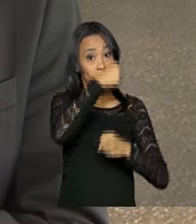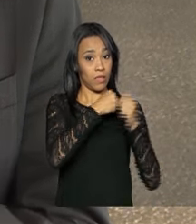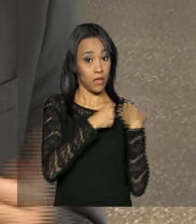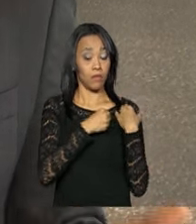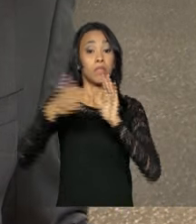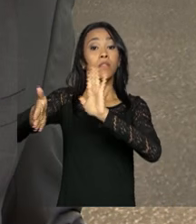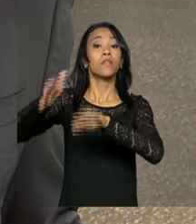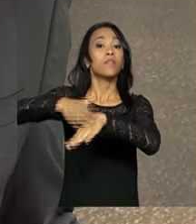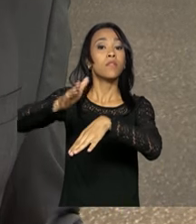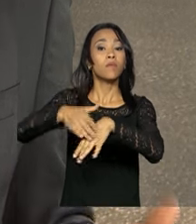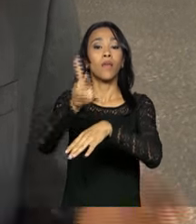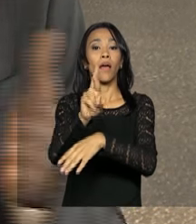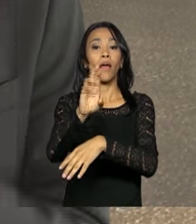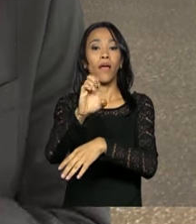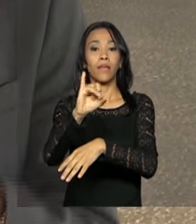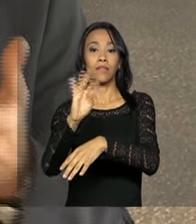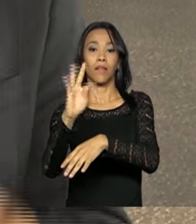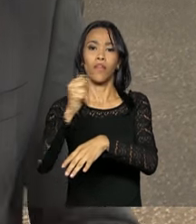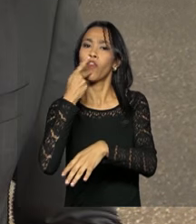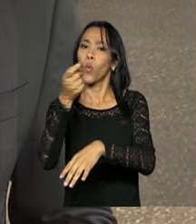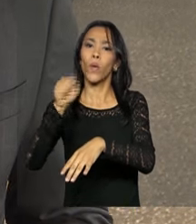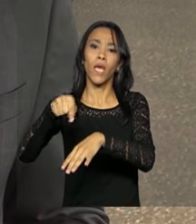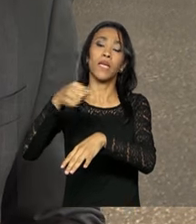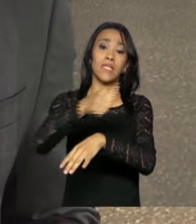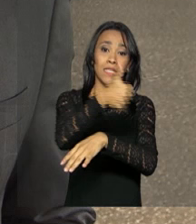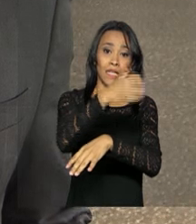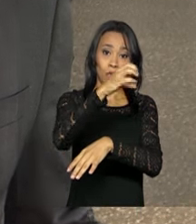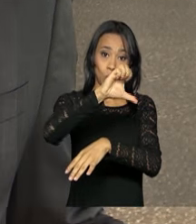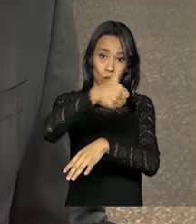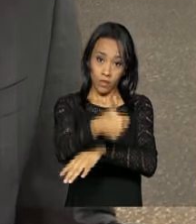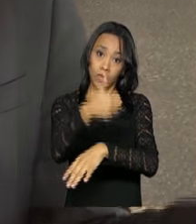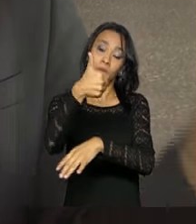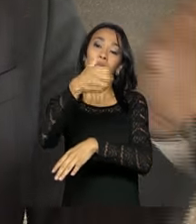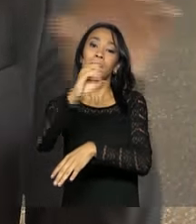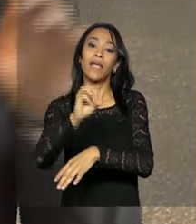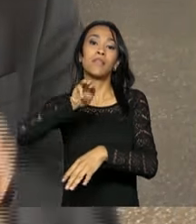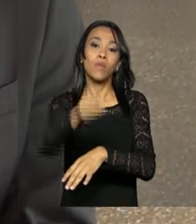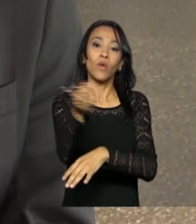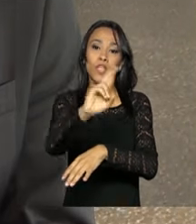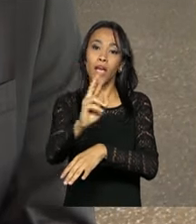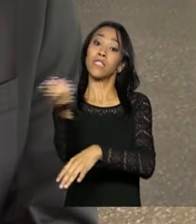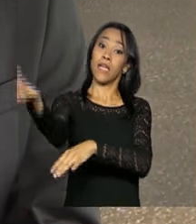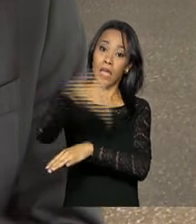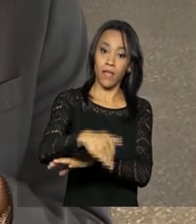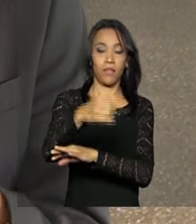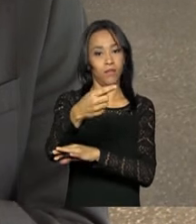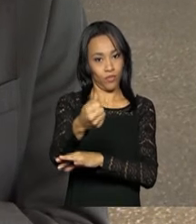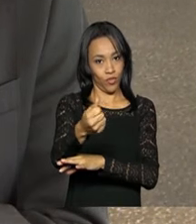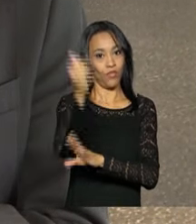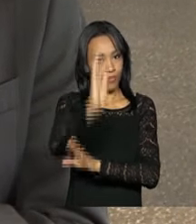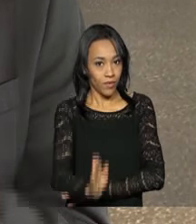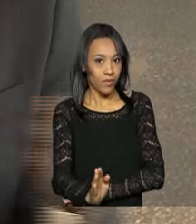Federal, a expectativa é de que pelo menos 110 bilhões de reais sejam repatriados ao Brasil. E a